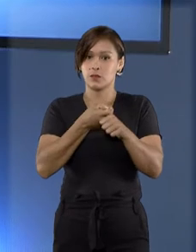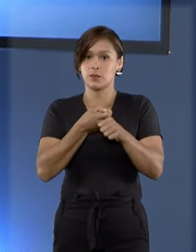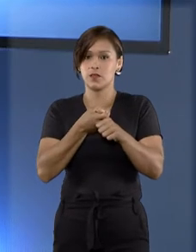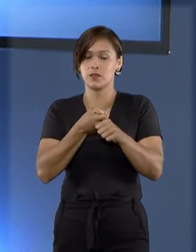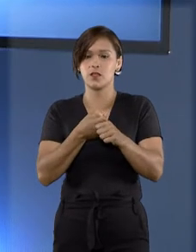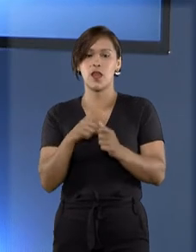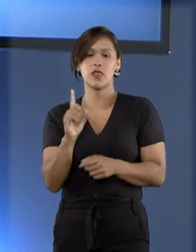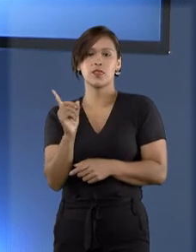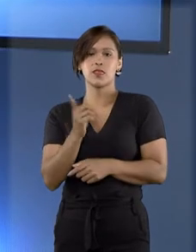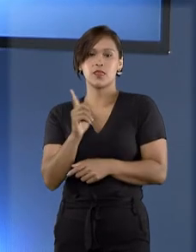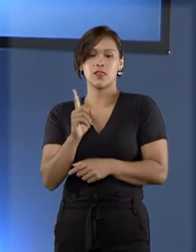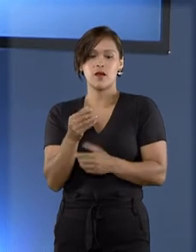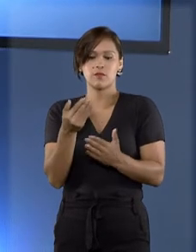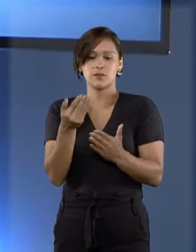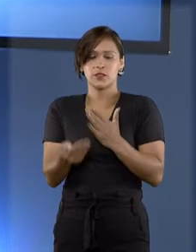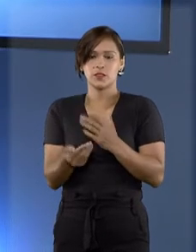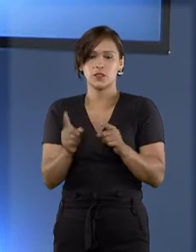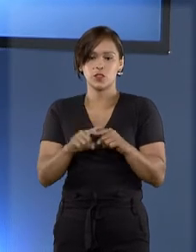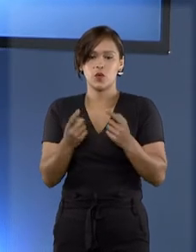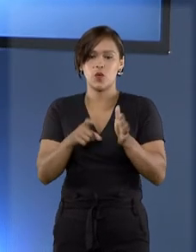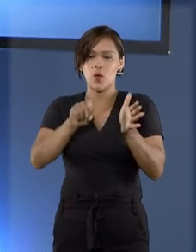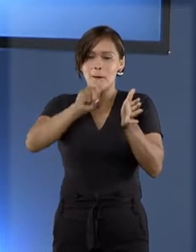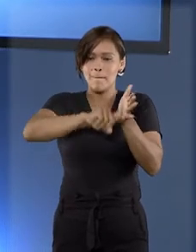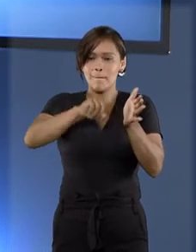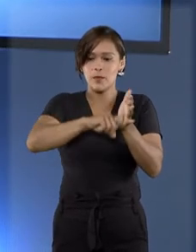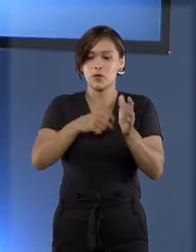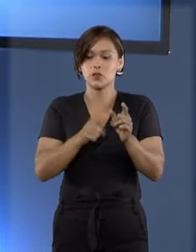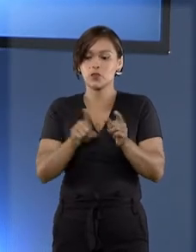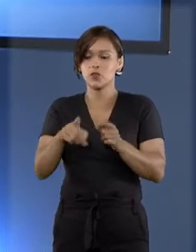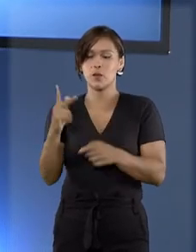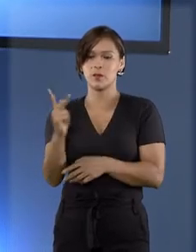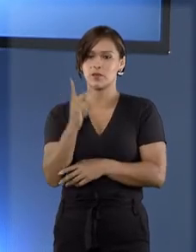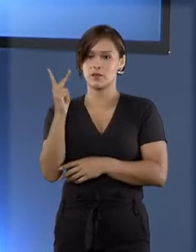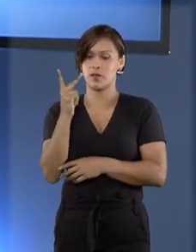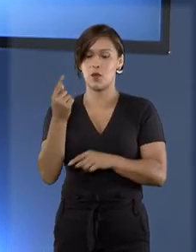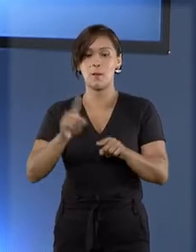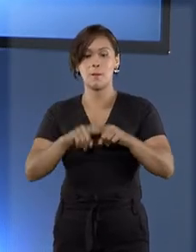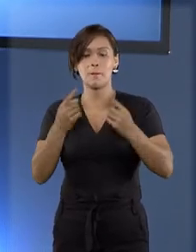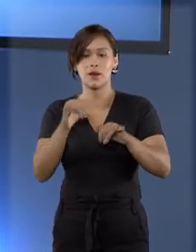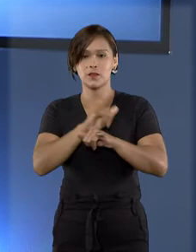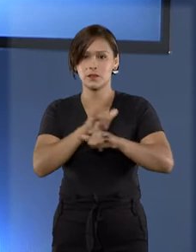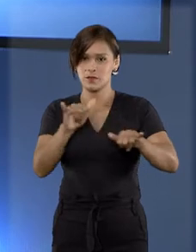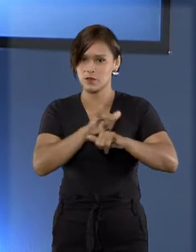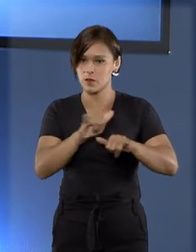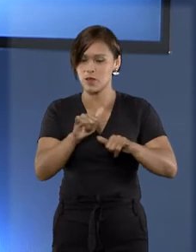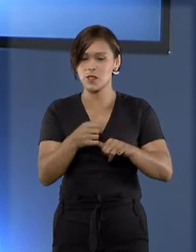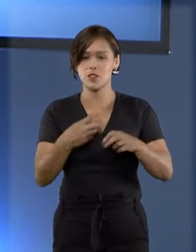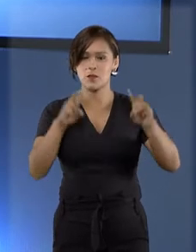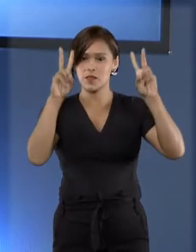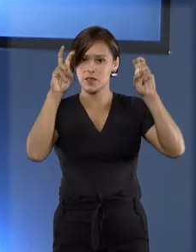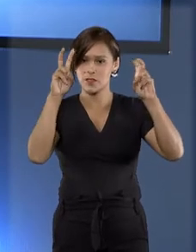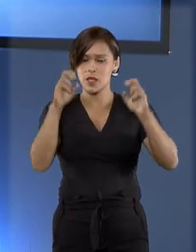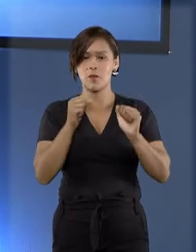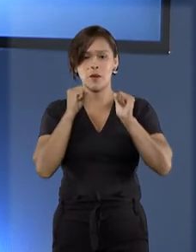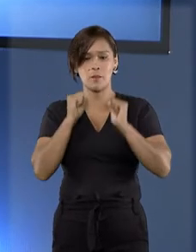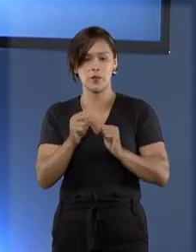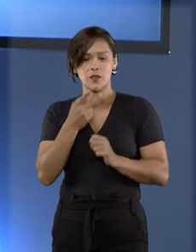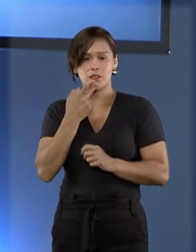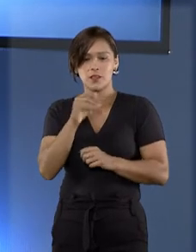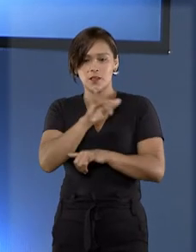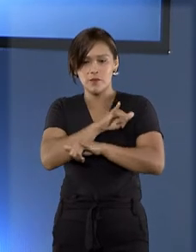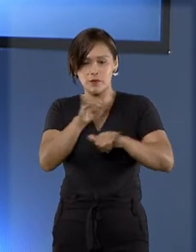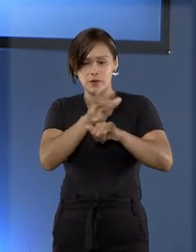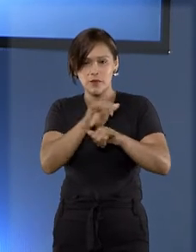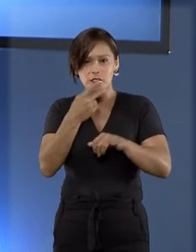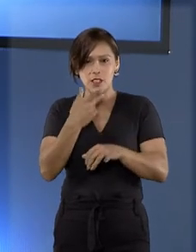suspenso, não incidindo assim o imposto sobre esse valor. Mais informações sobre esse assunto podem